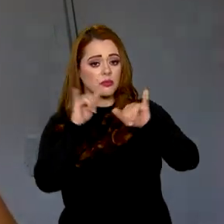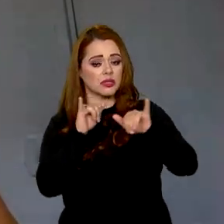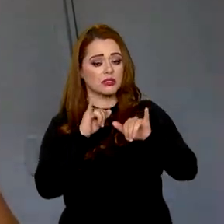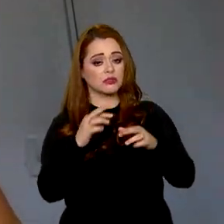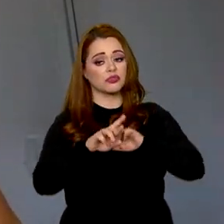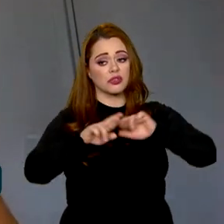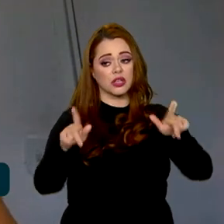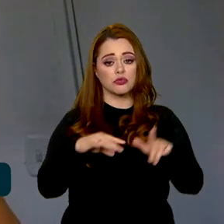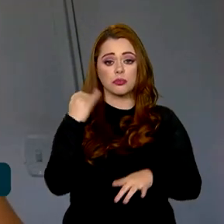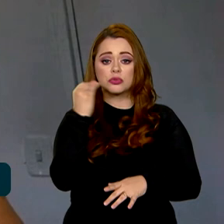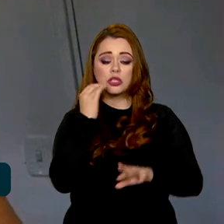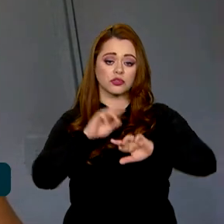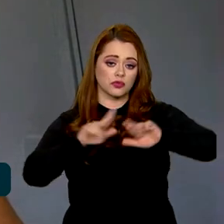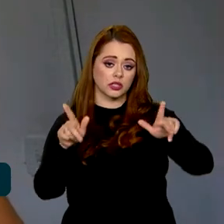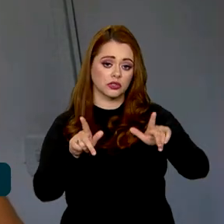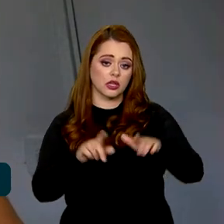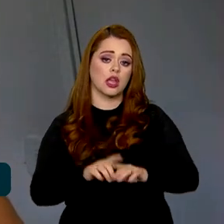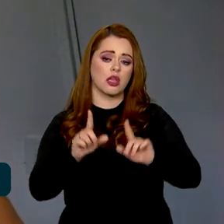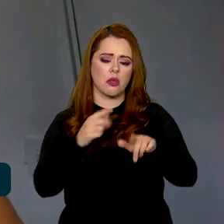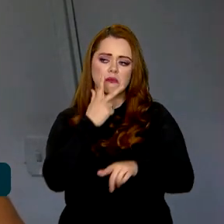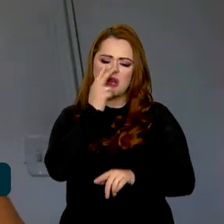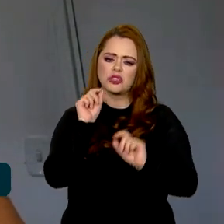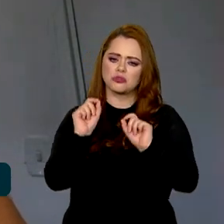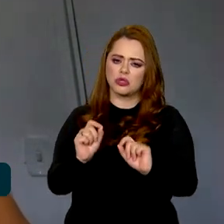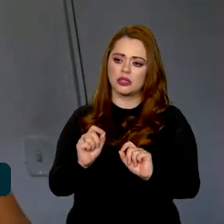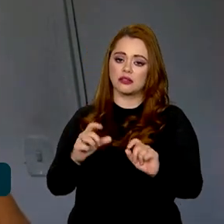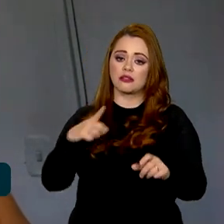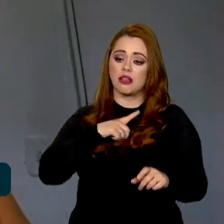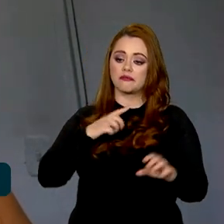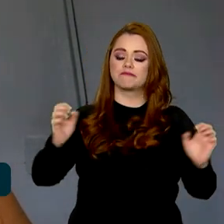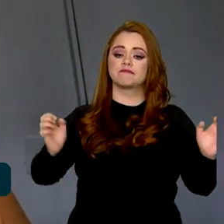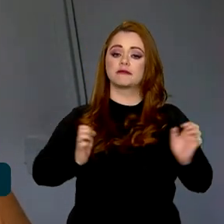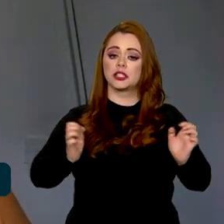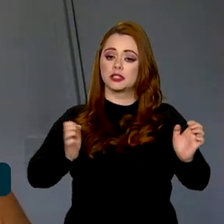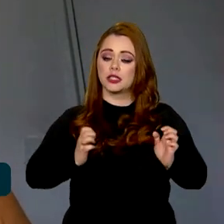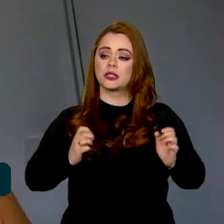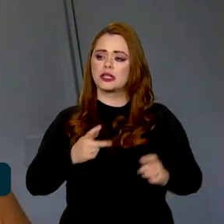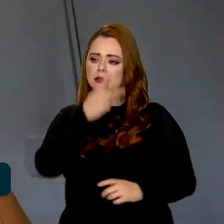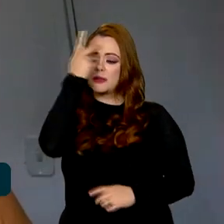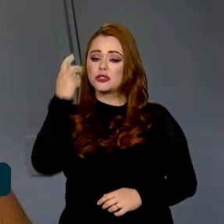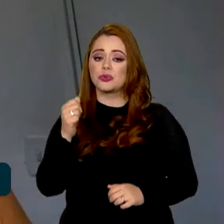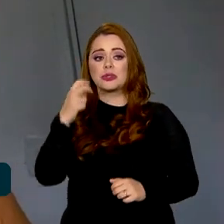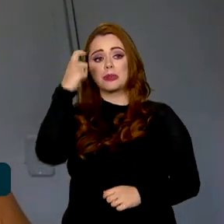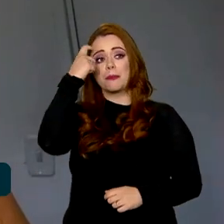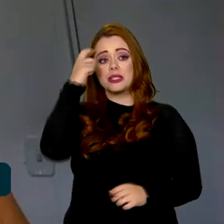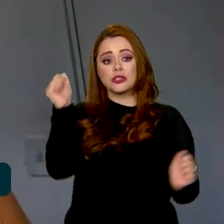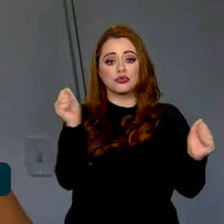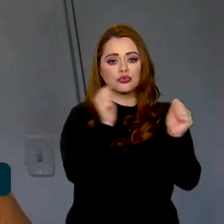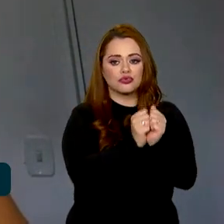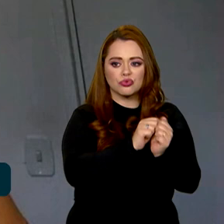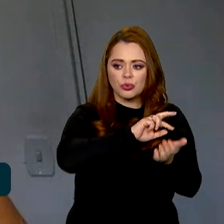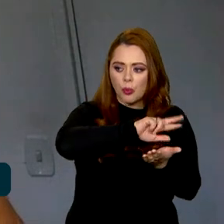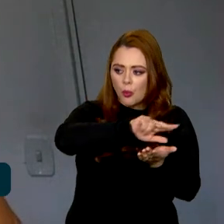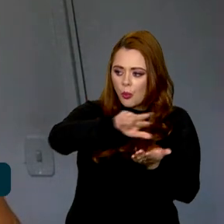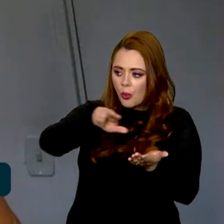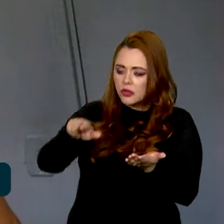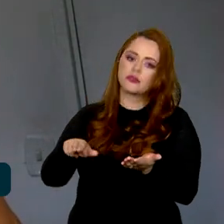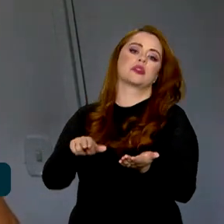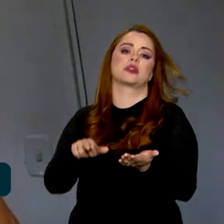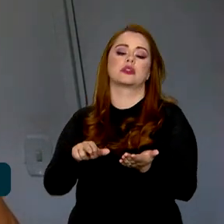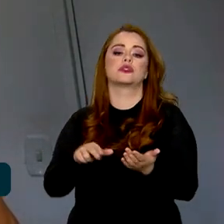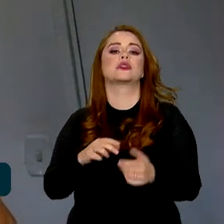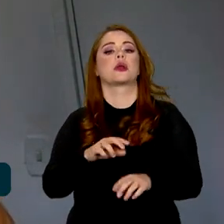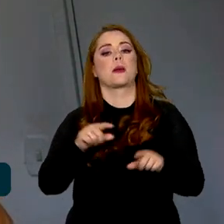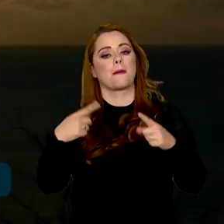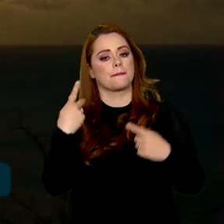oportunidade diferente. E eu acho que é aí que vem a riqueza. Muita gente pensando junto, ao mesmo tempo, as alternativas